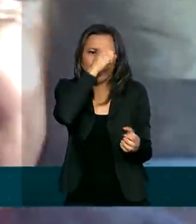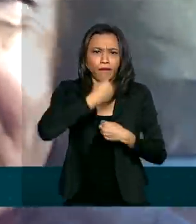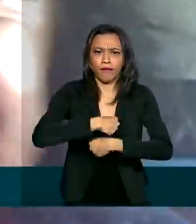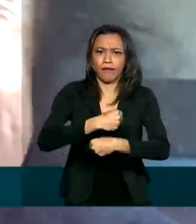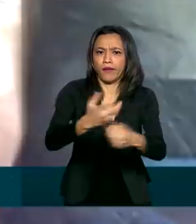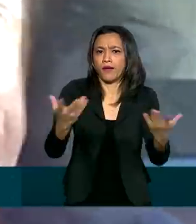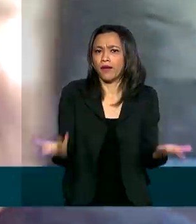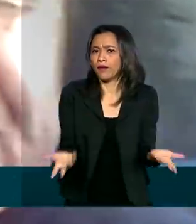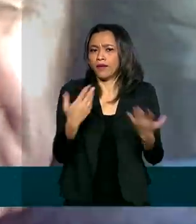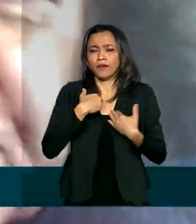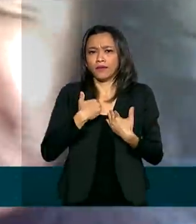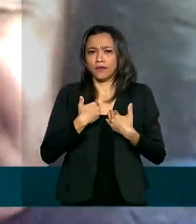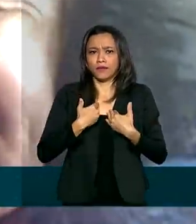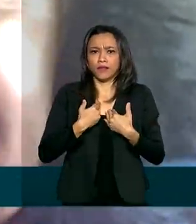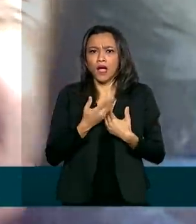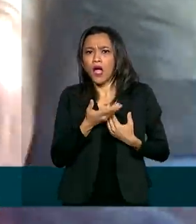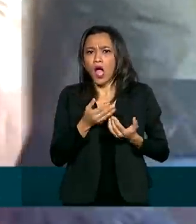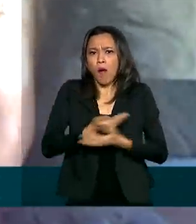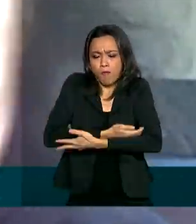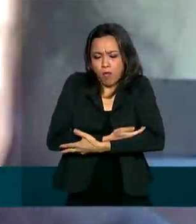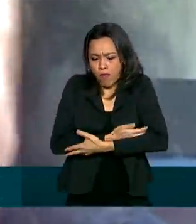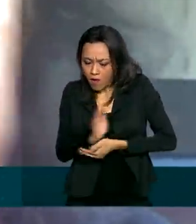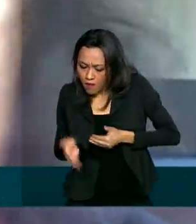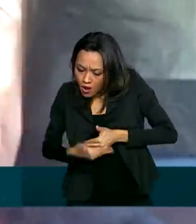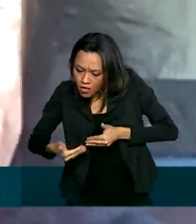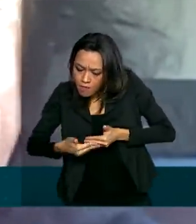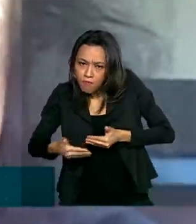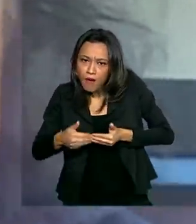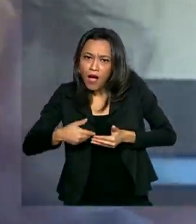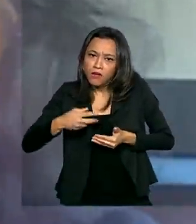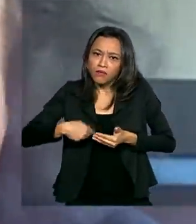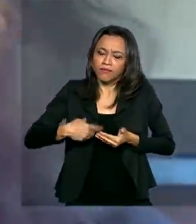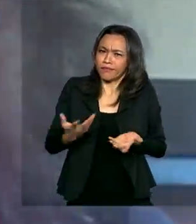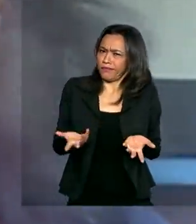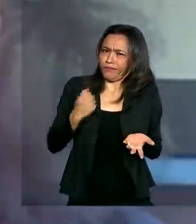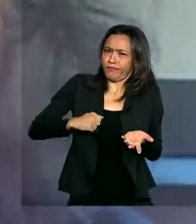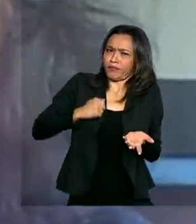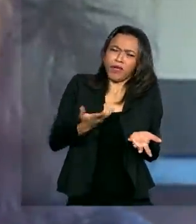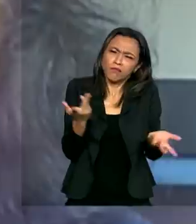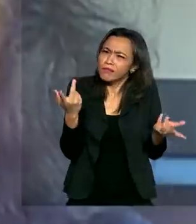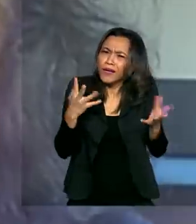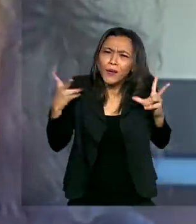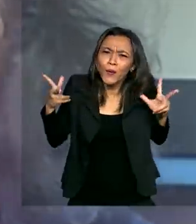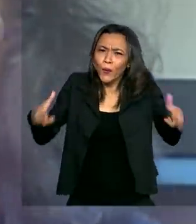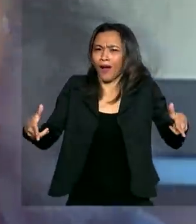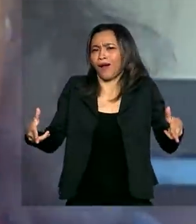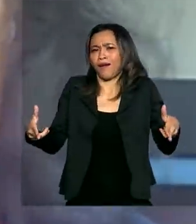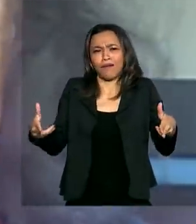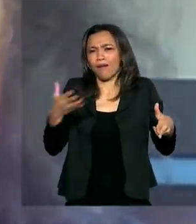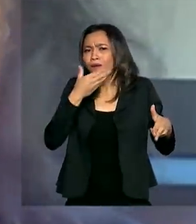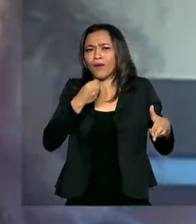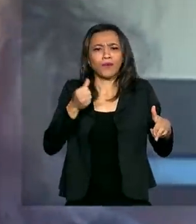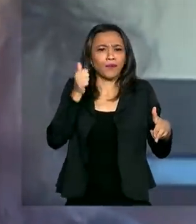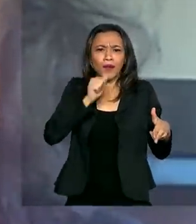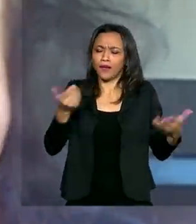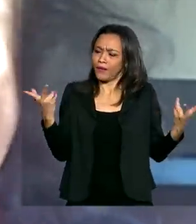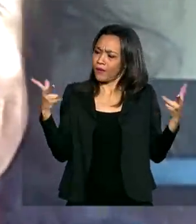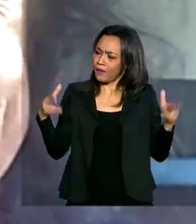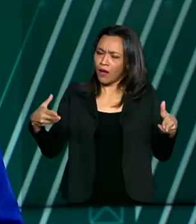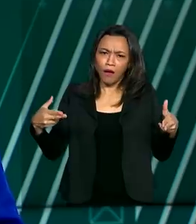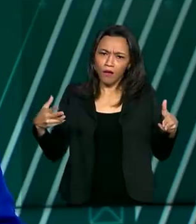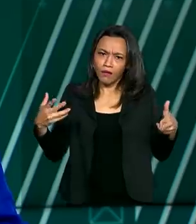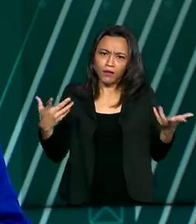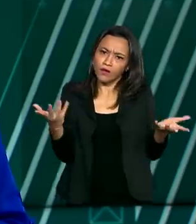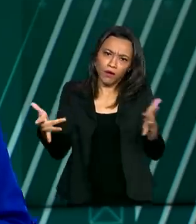casa, aprenda a limpar bumbum de criança. Isso não tem problema. Isso é igual para todo mundo. É uma questão só de socialização.